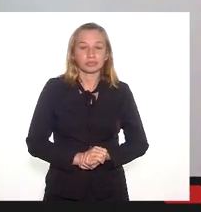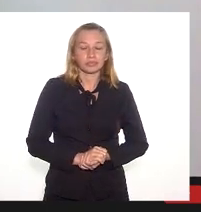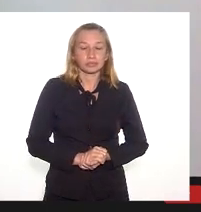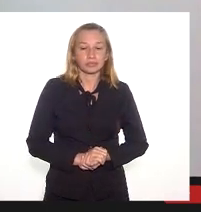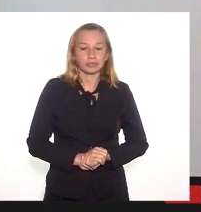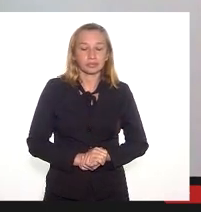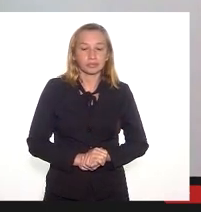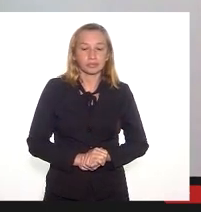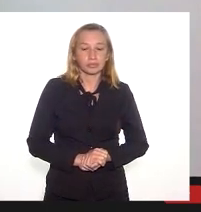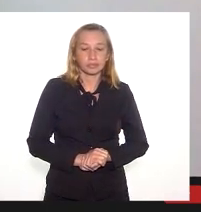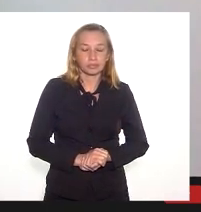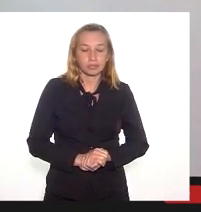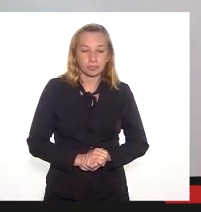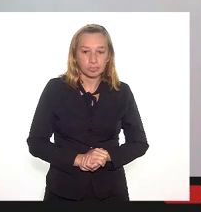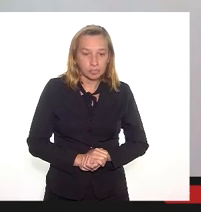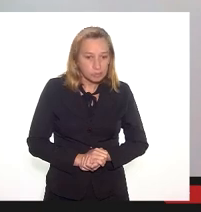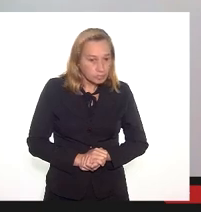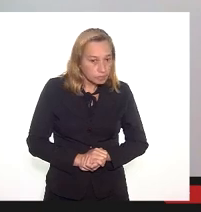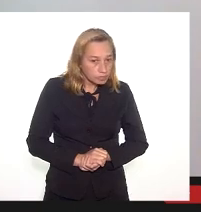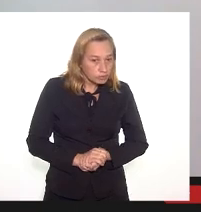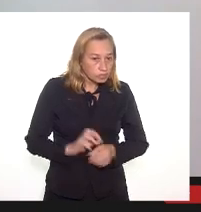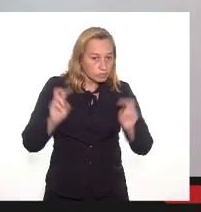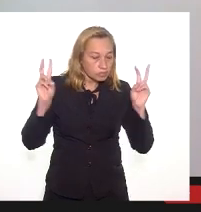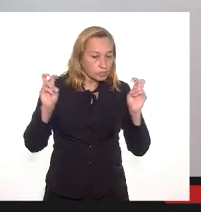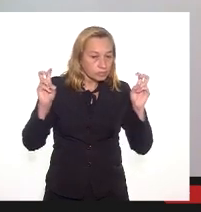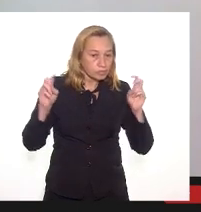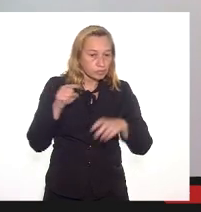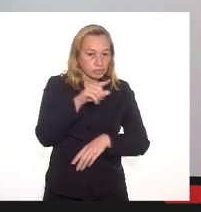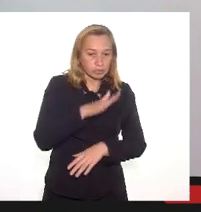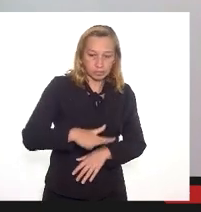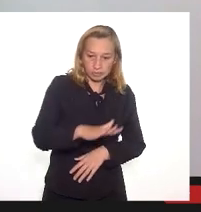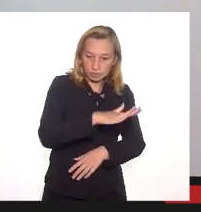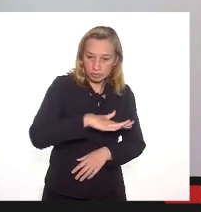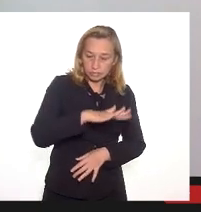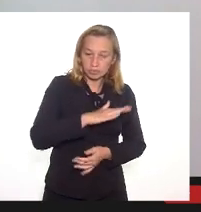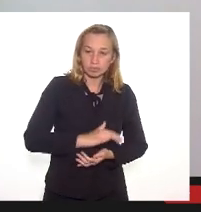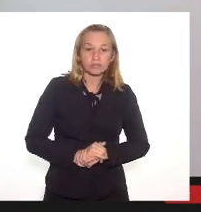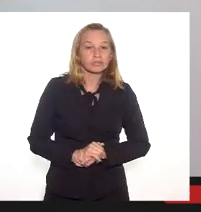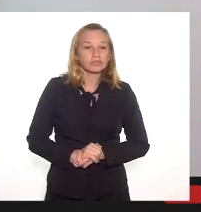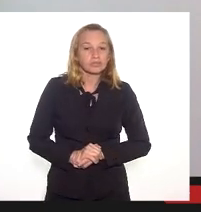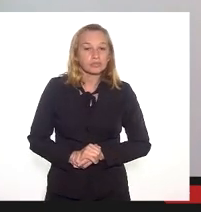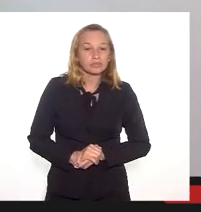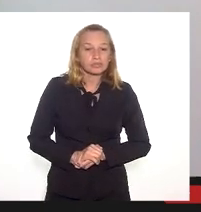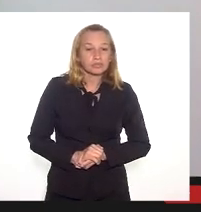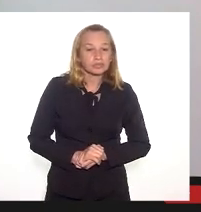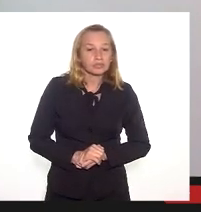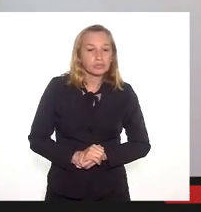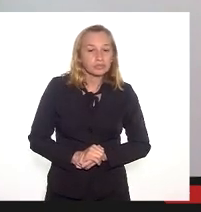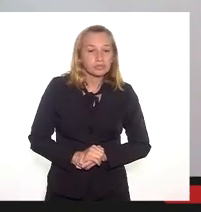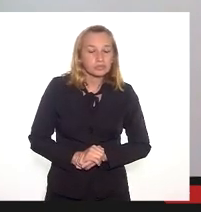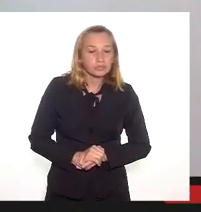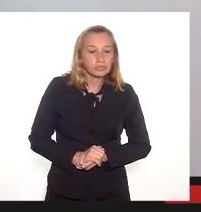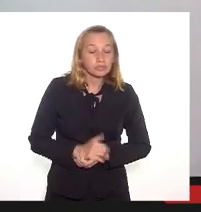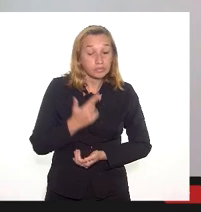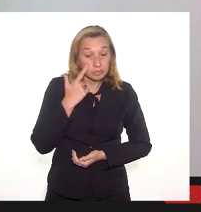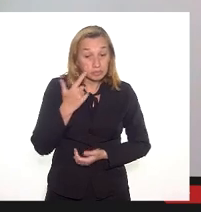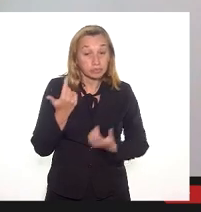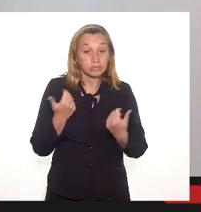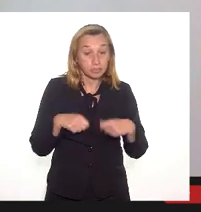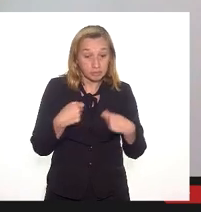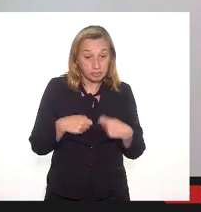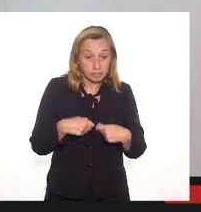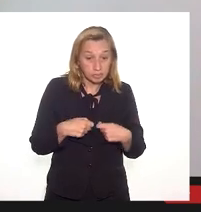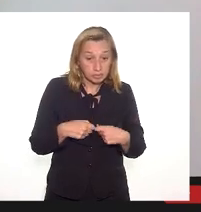Diante do, da questão da complexidade lá da área, é, e vendo que é necessário, que são